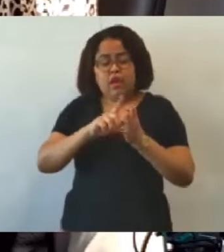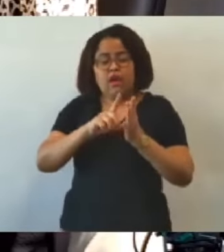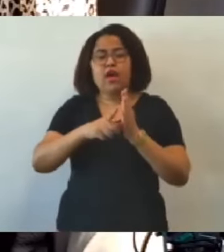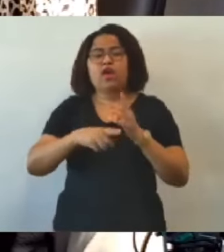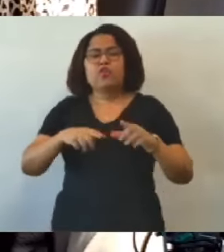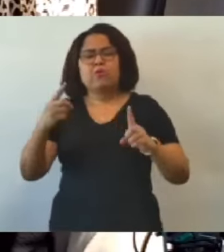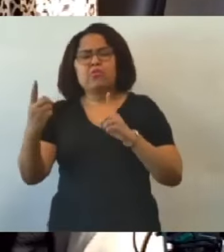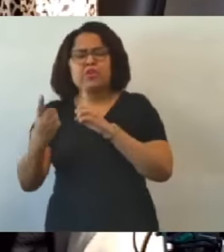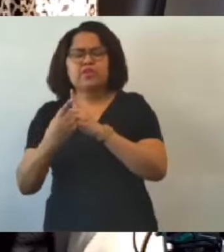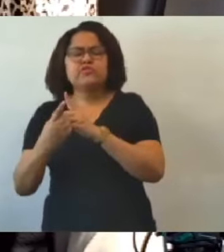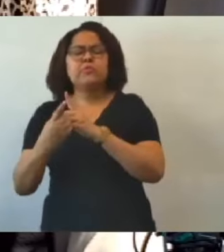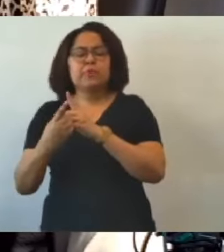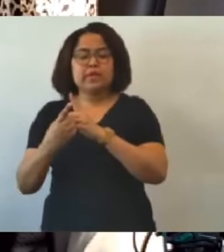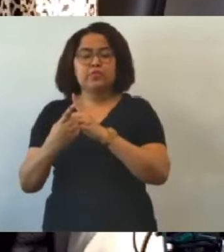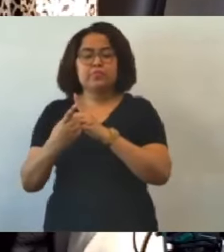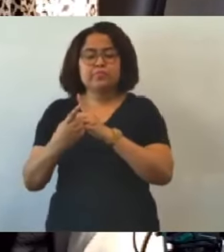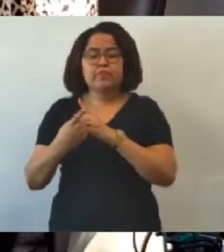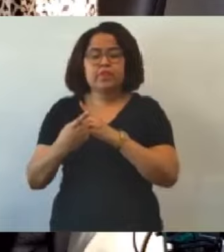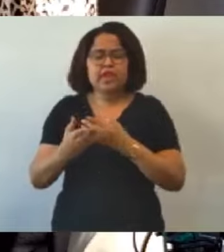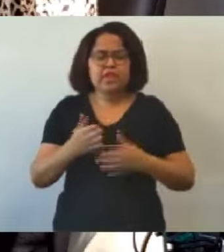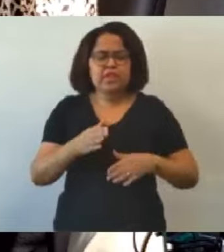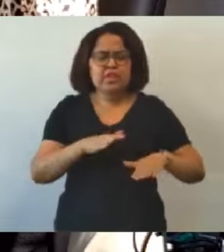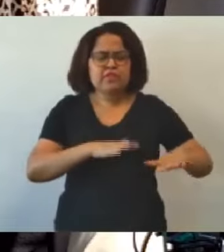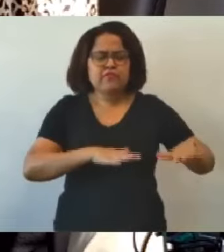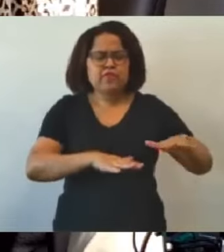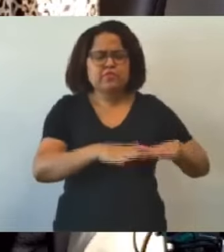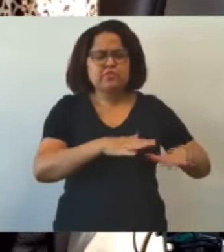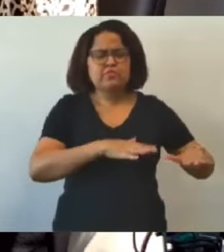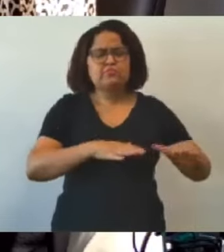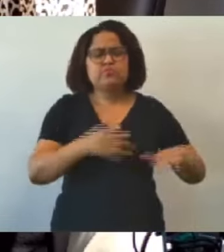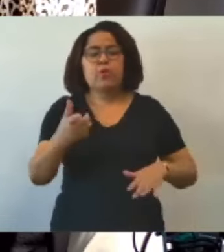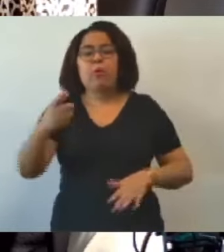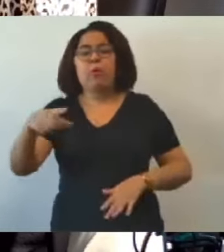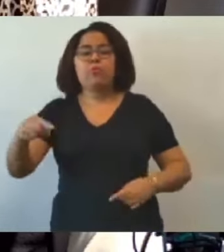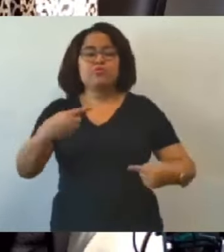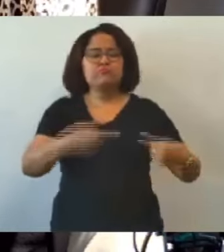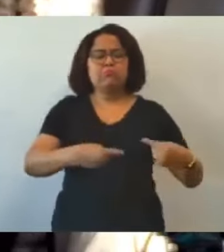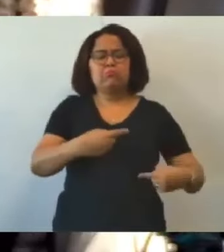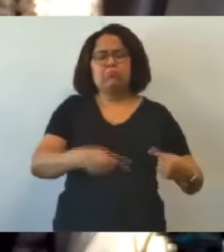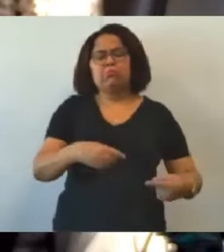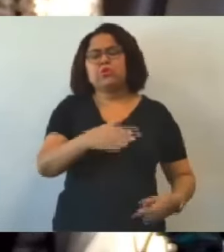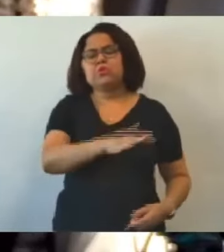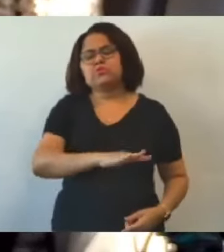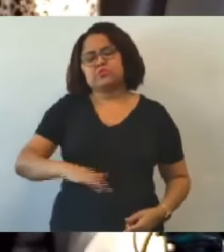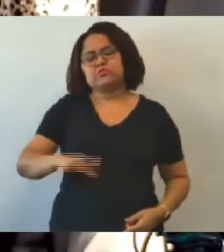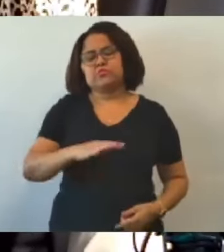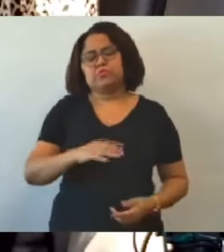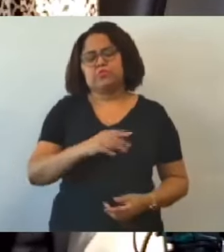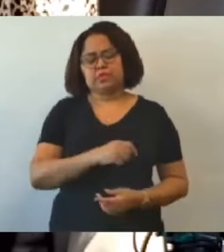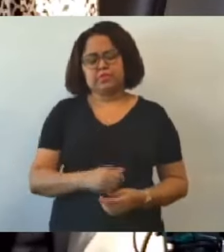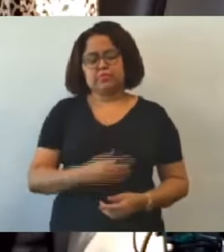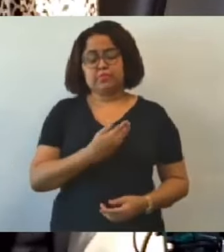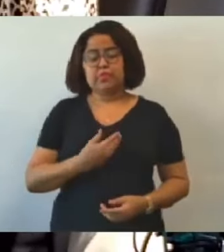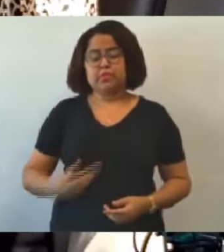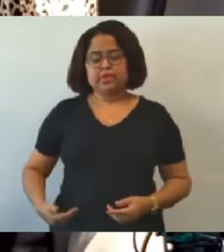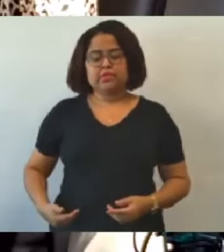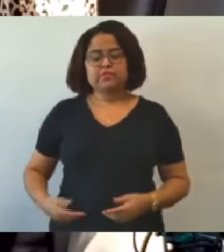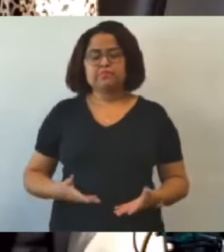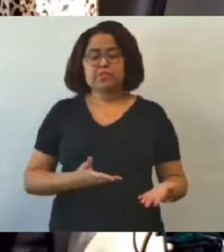preventivos e a dificuldade nas articulações com outras políticas públicas e serviços. Pode passar.